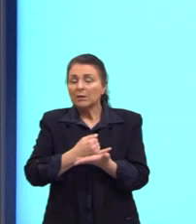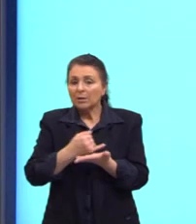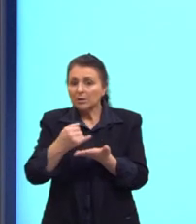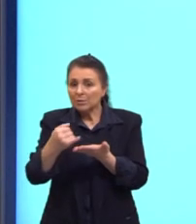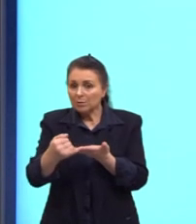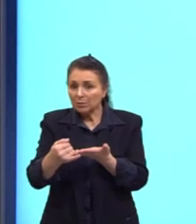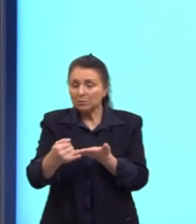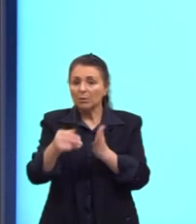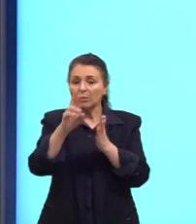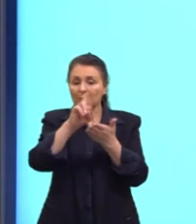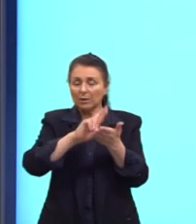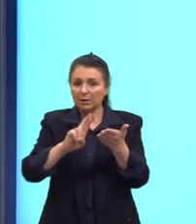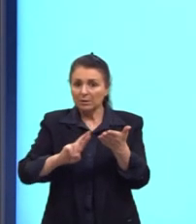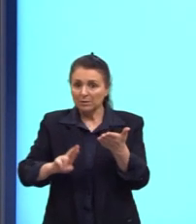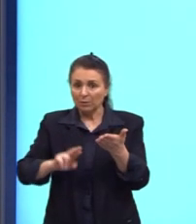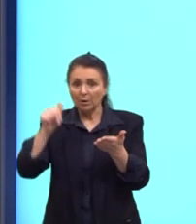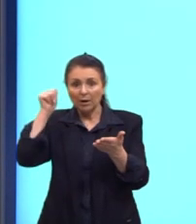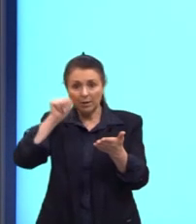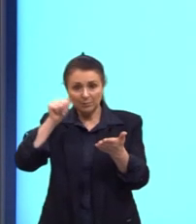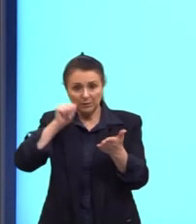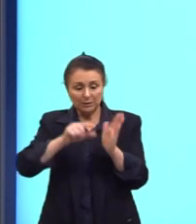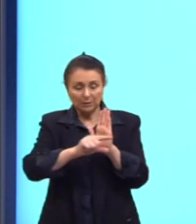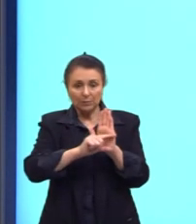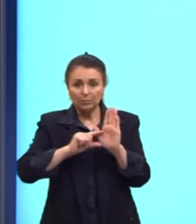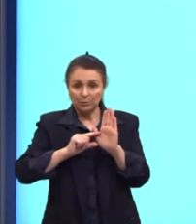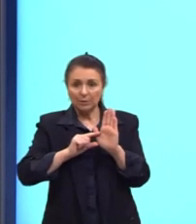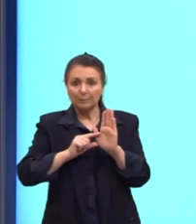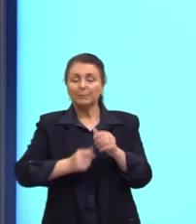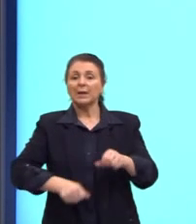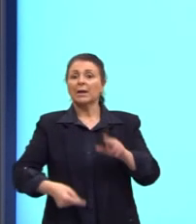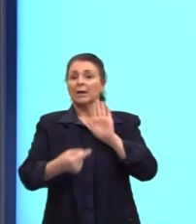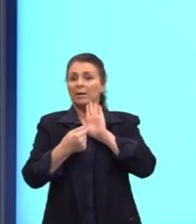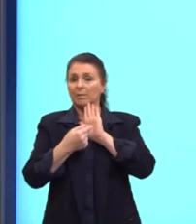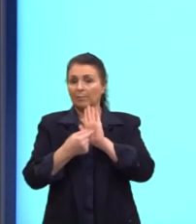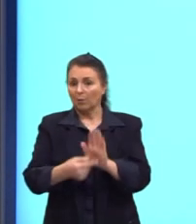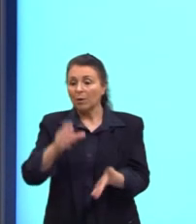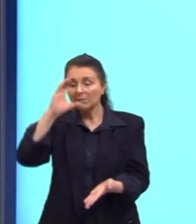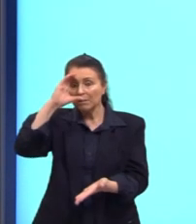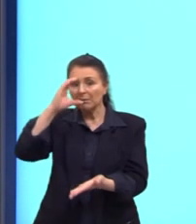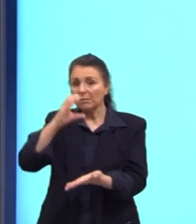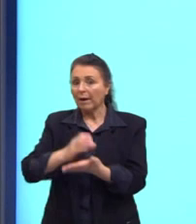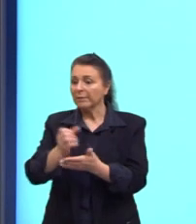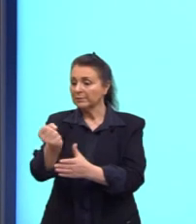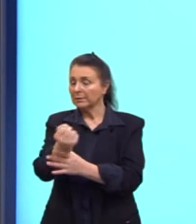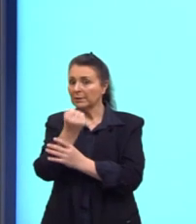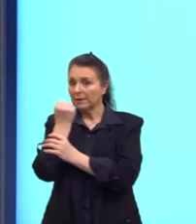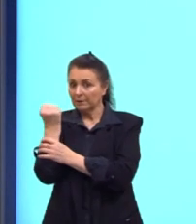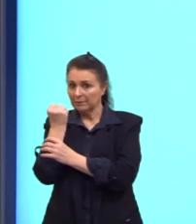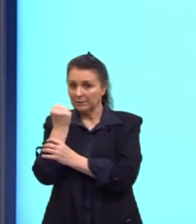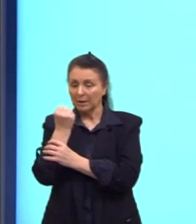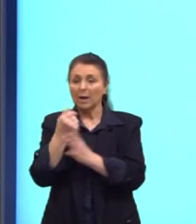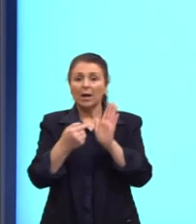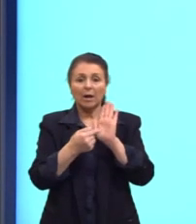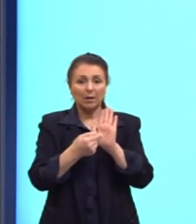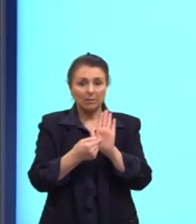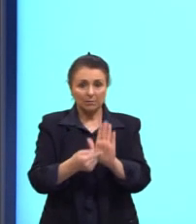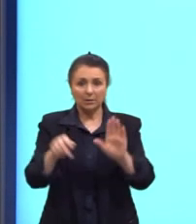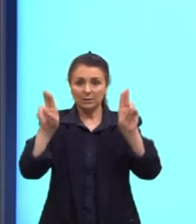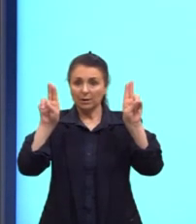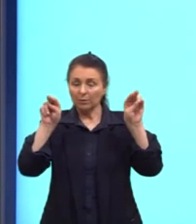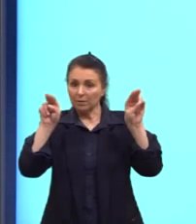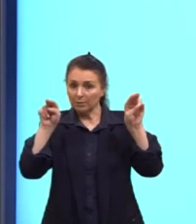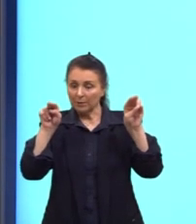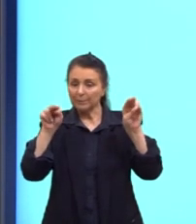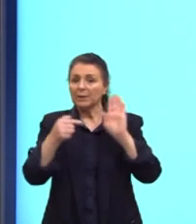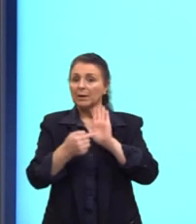na introdução, essa autora trabalha muito bem essa tese em que ela cita o tema, que vai aparecer de novo